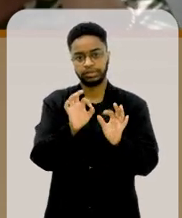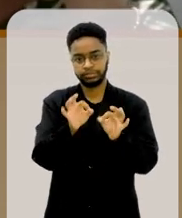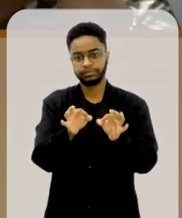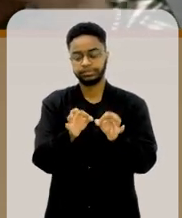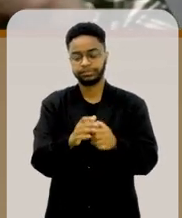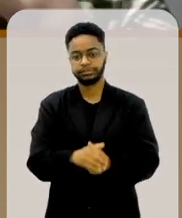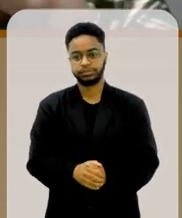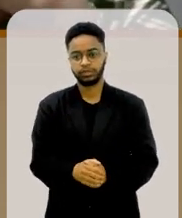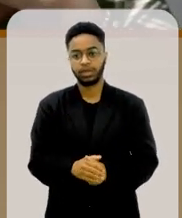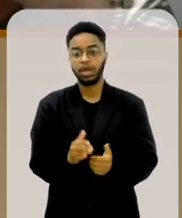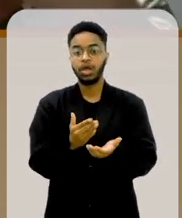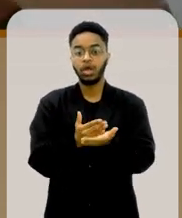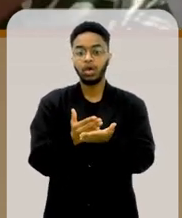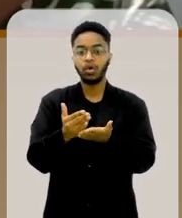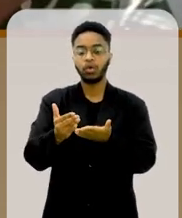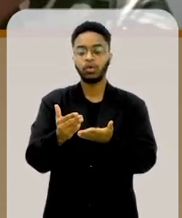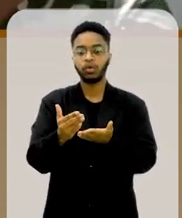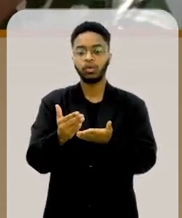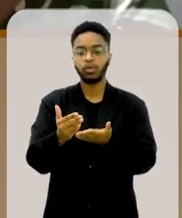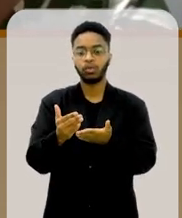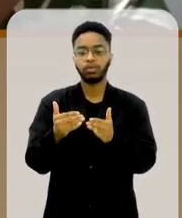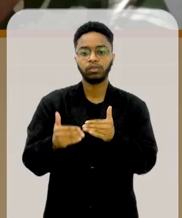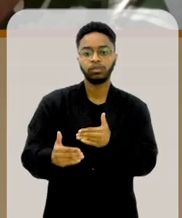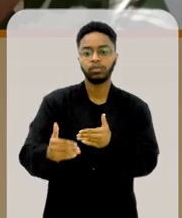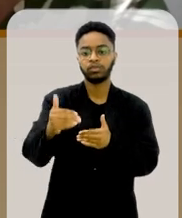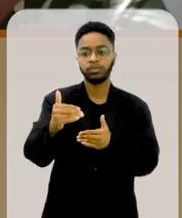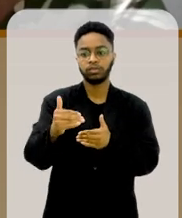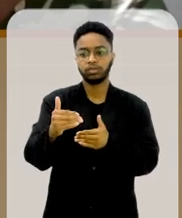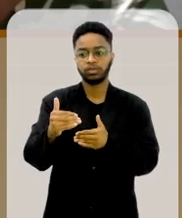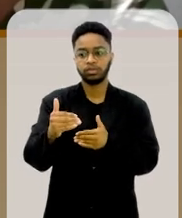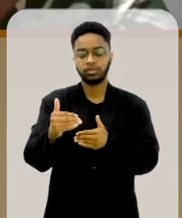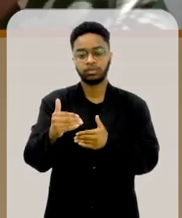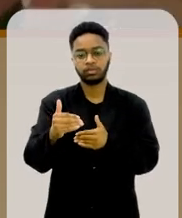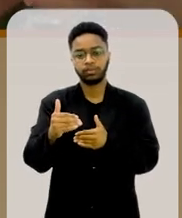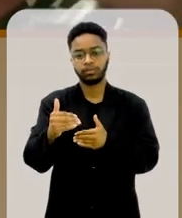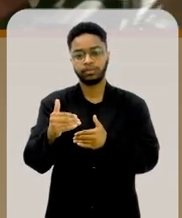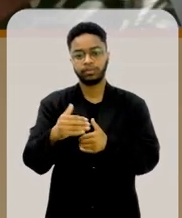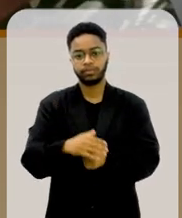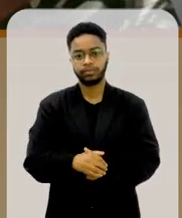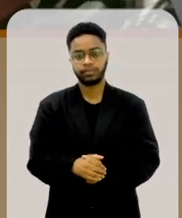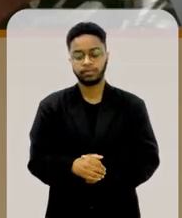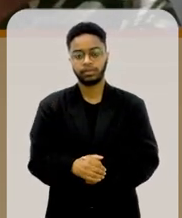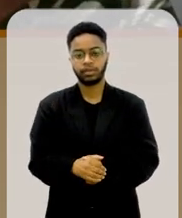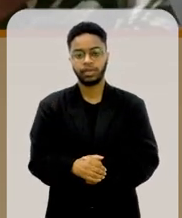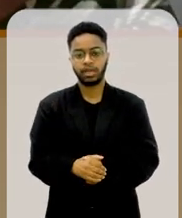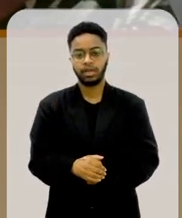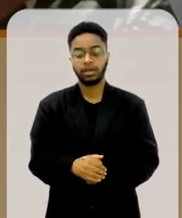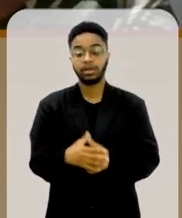é. Começou a valer consórcio de ônibus, é